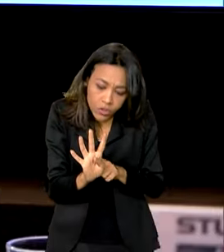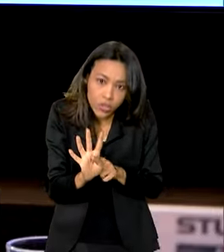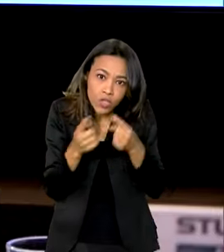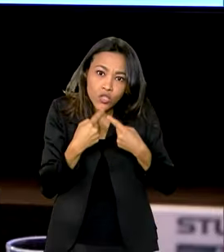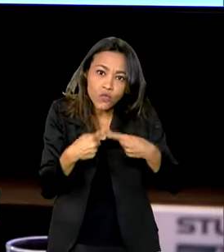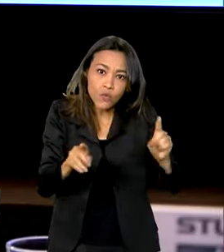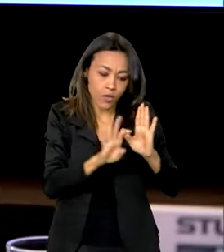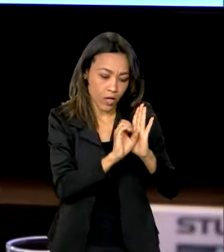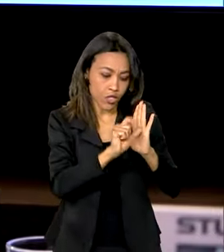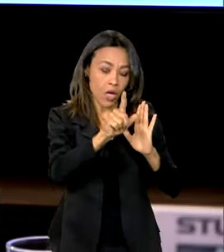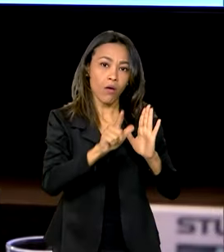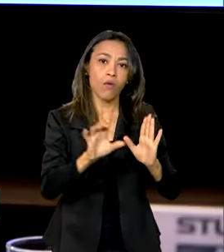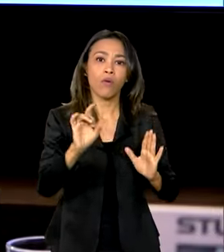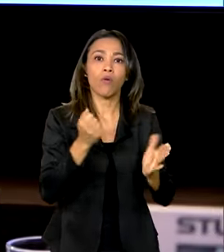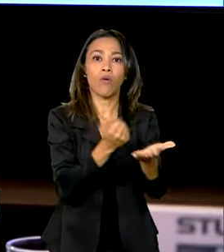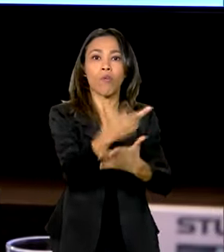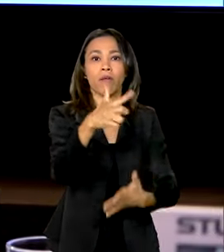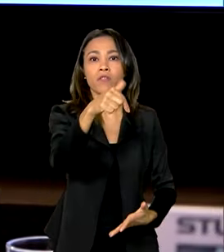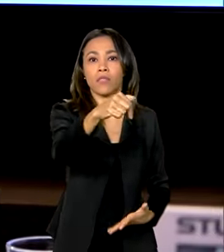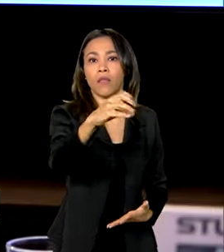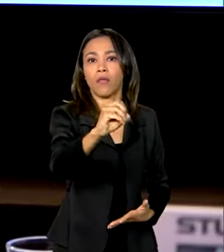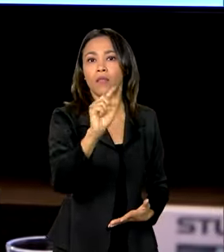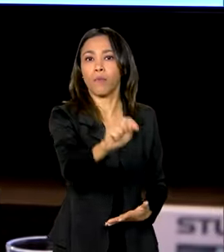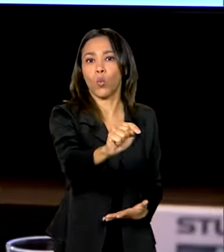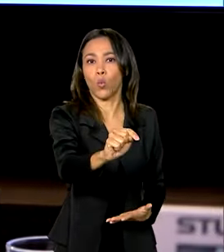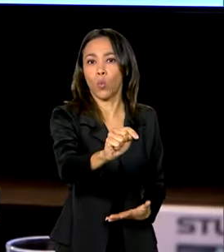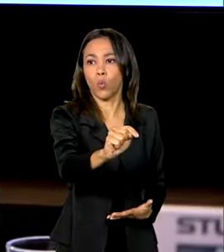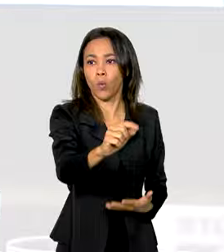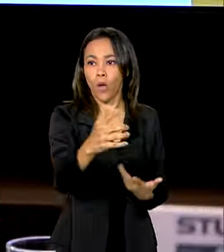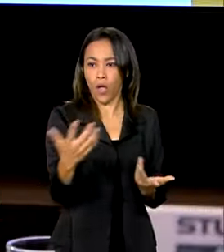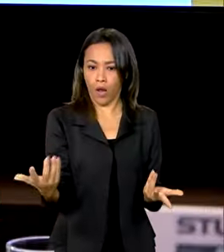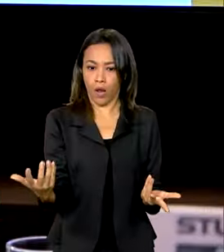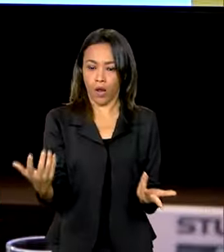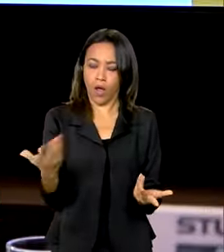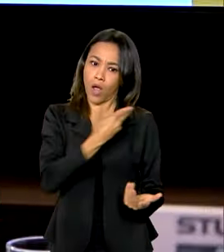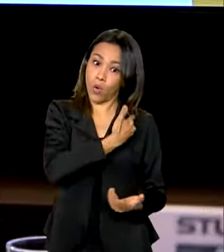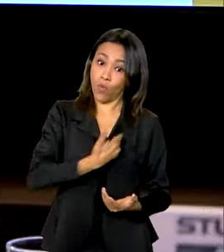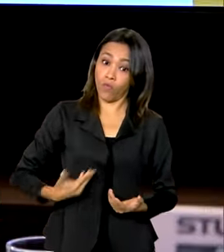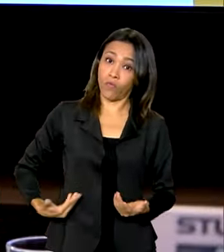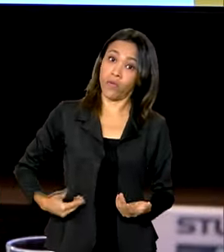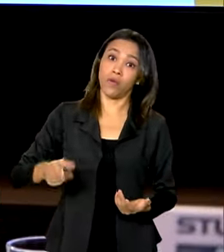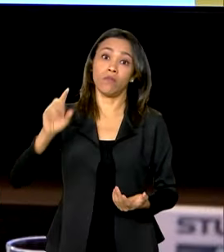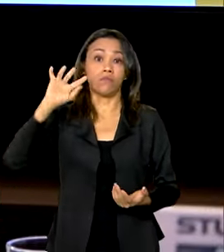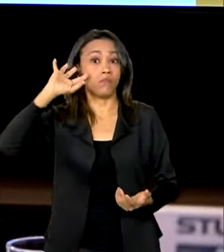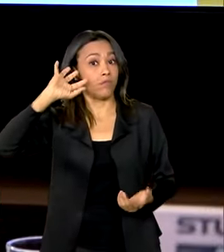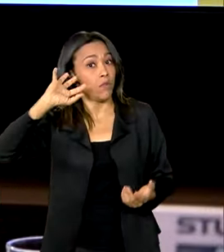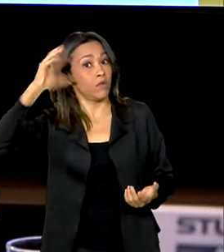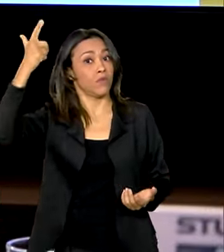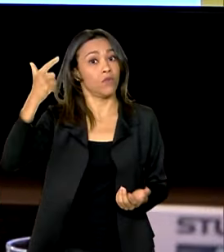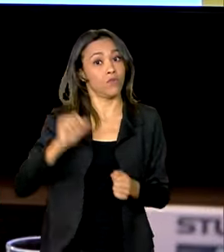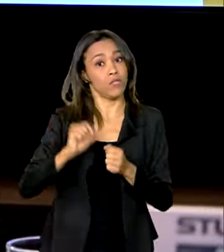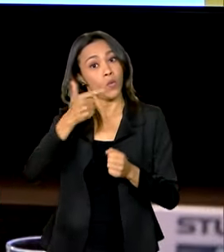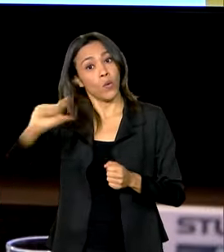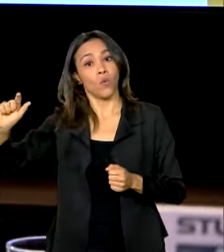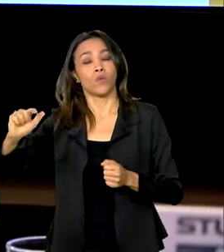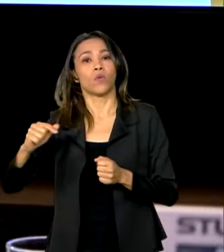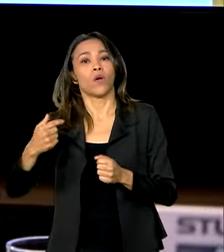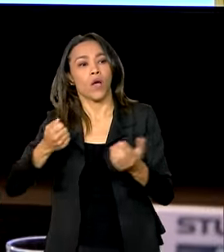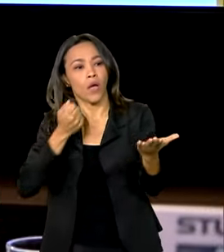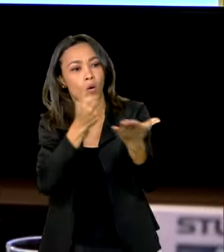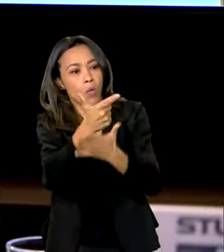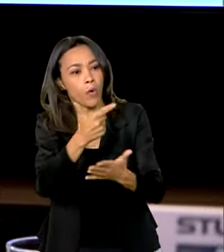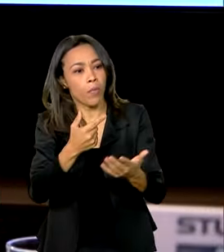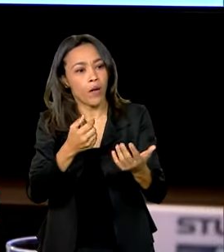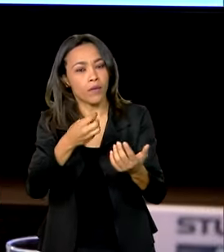do edital, comprava só 70 mil. O governo, então, ampliou as medidas e lançou edital para comprar 300